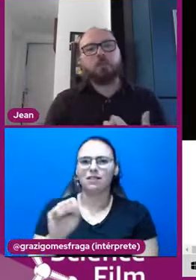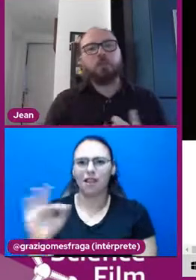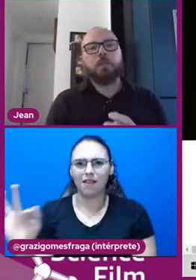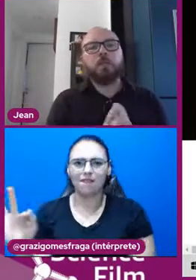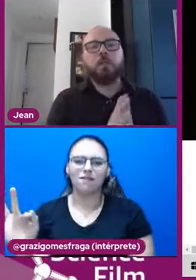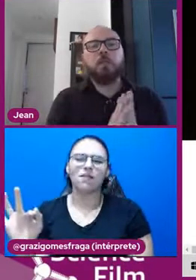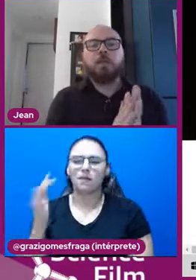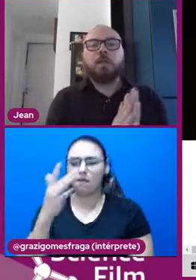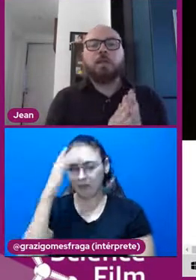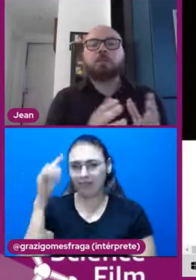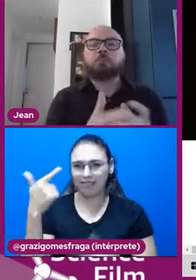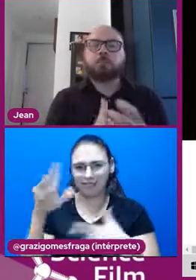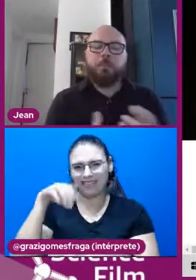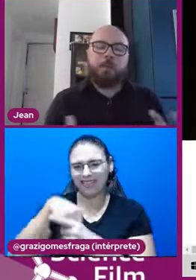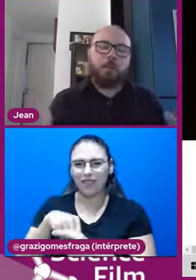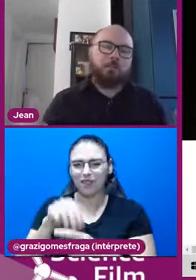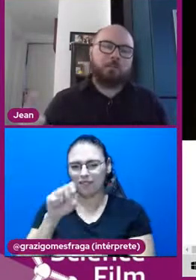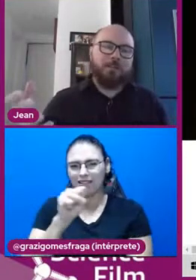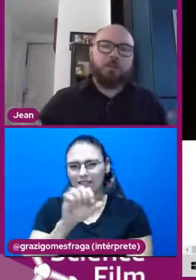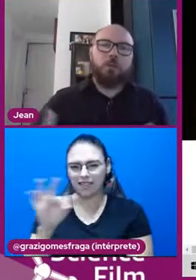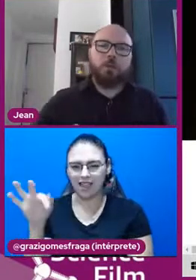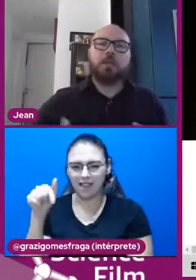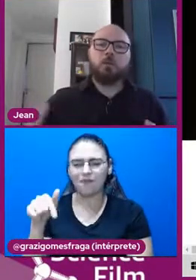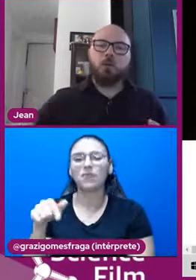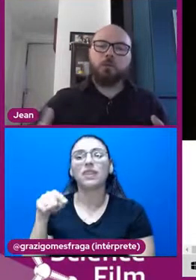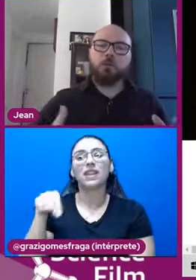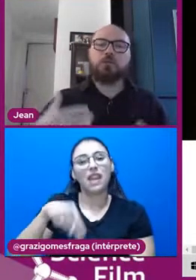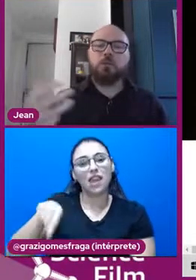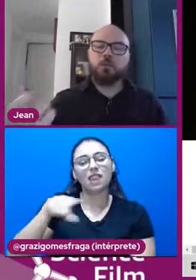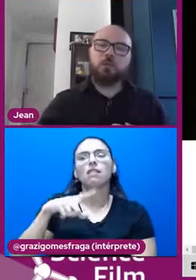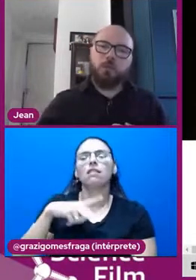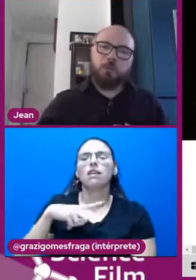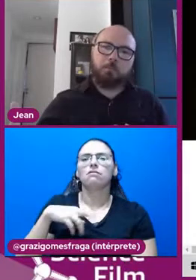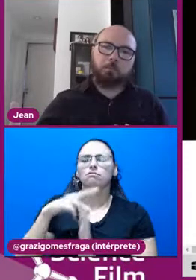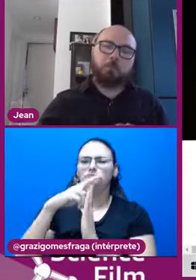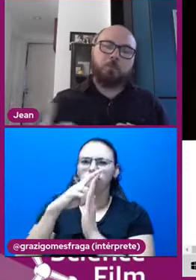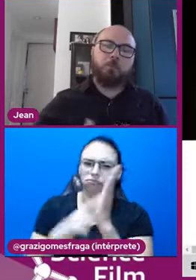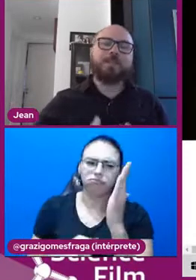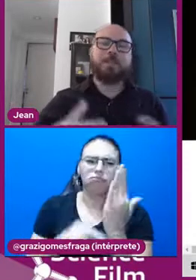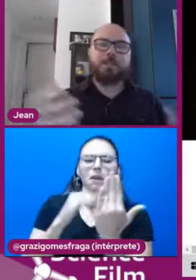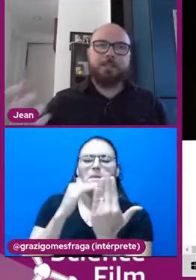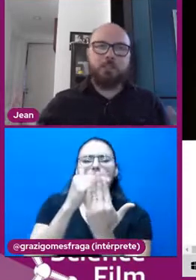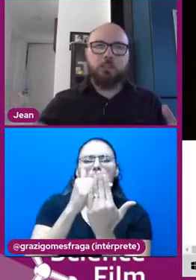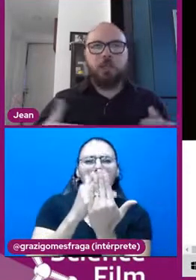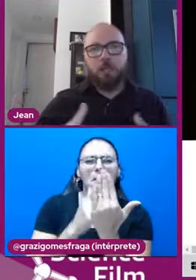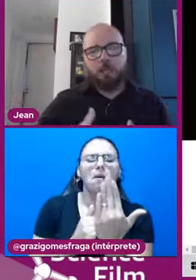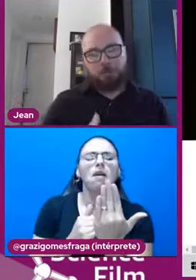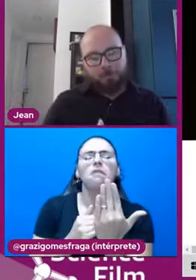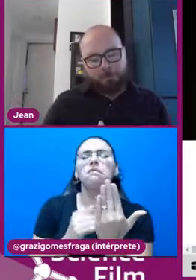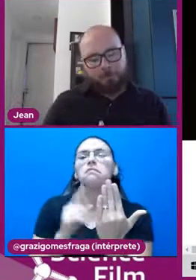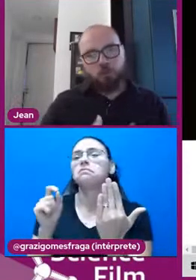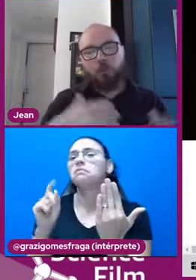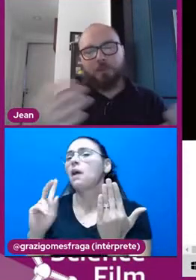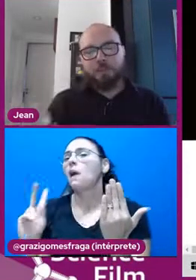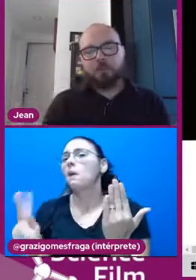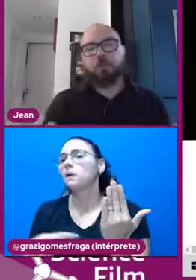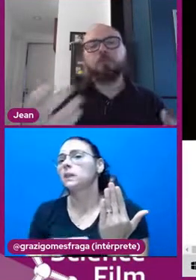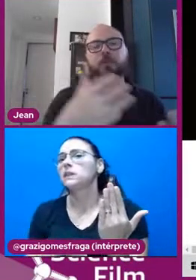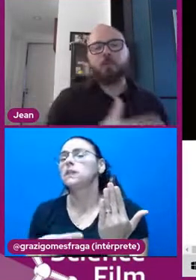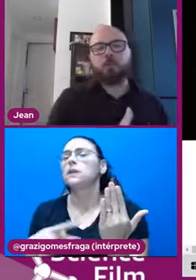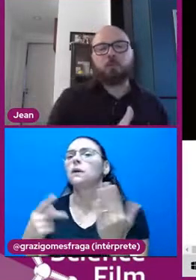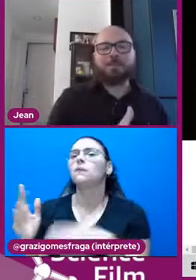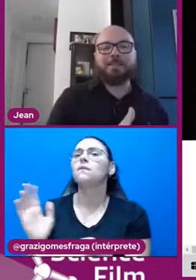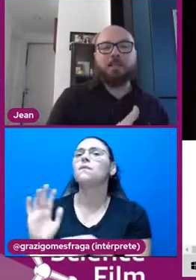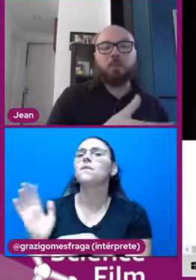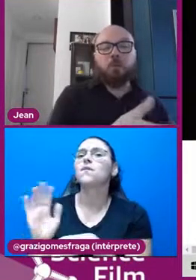trabalham dentro dele, eles fazem um relatório dizendo o que foi interessante das obras que